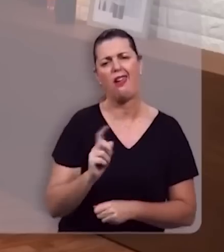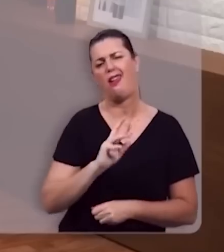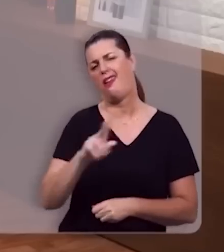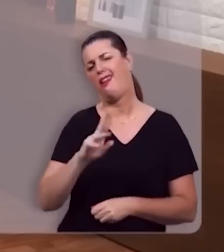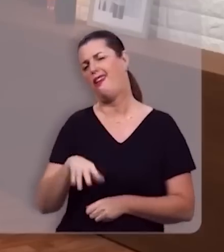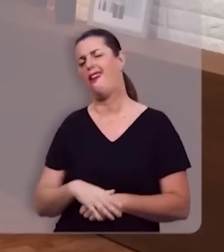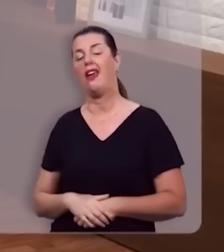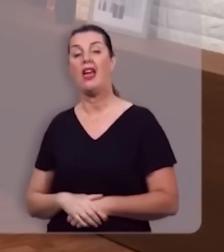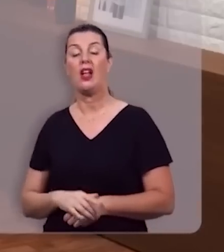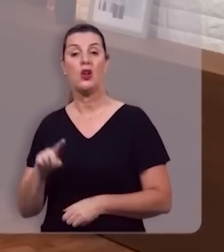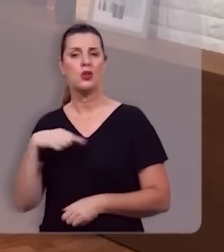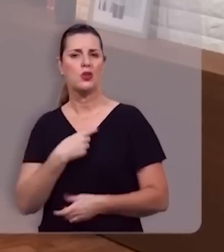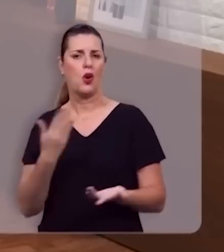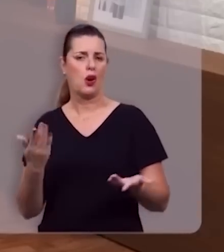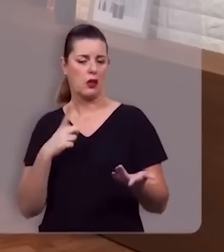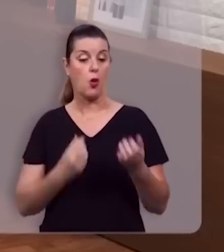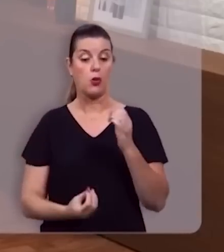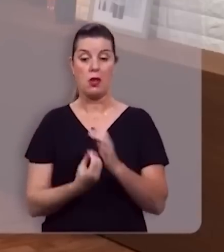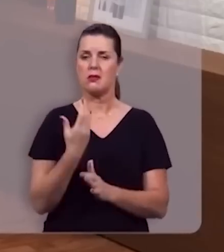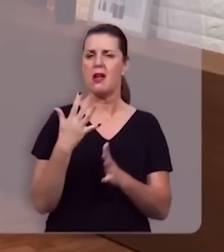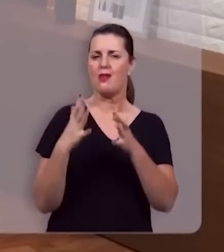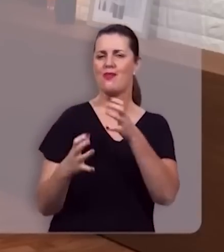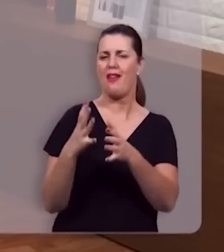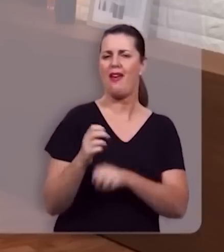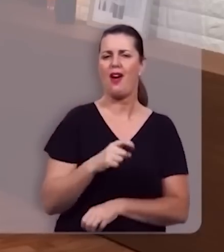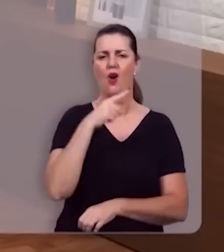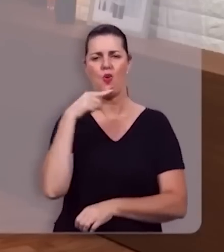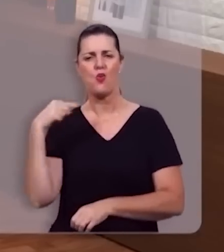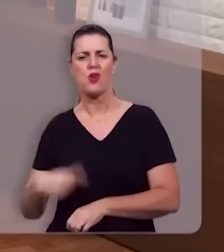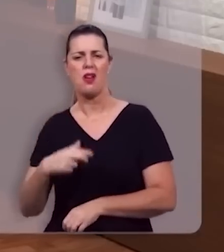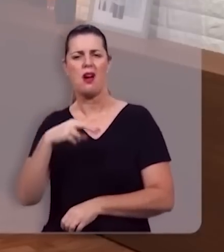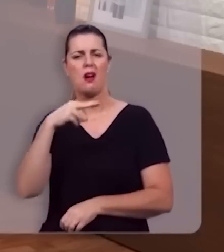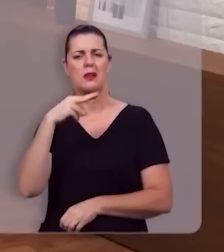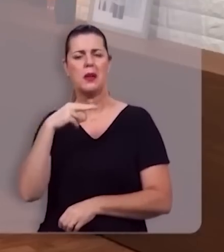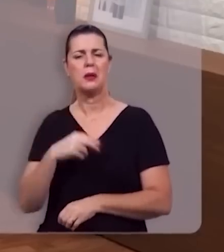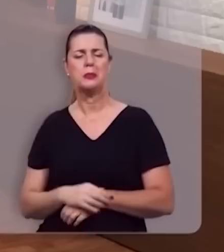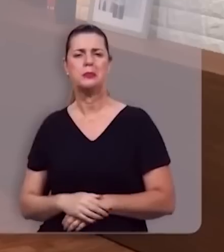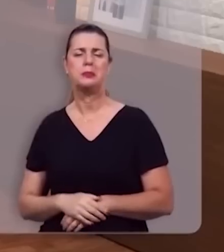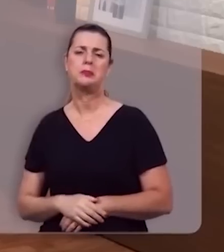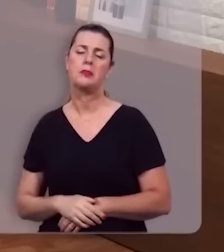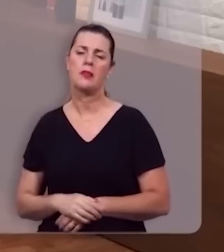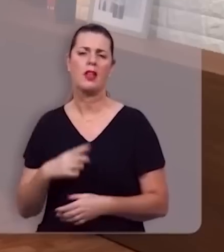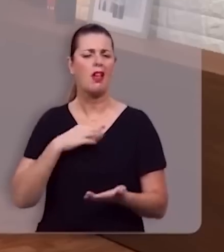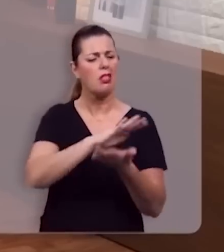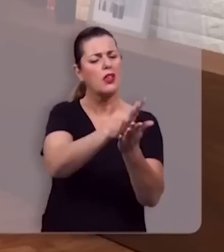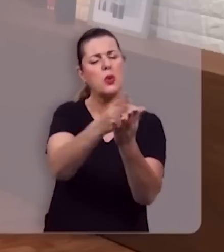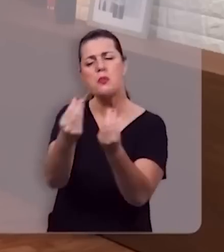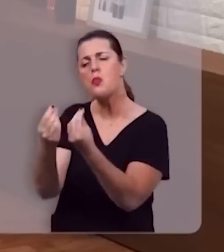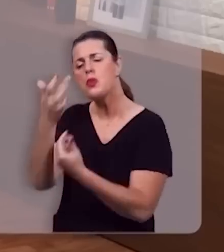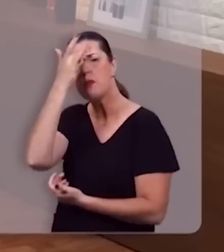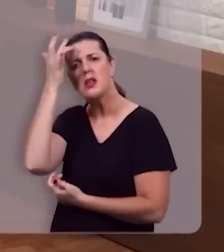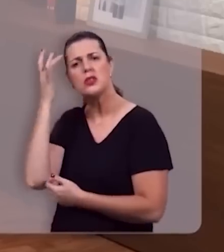Nós estamos aí no bojo de uma guerra que massacrou tanta gente, que destruiu